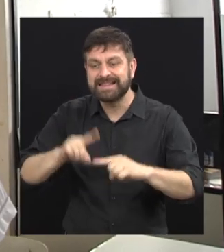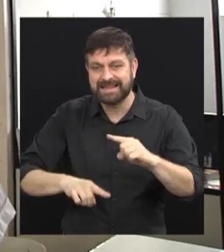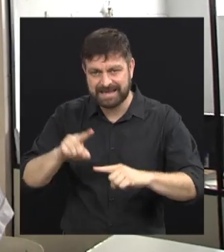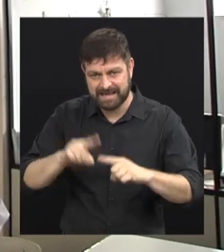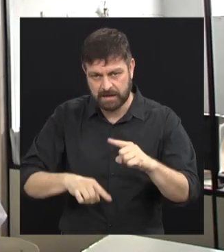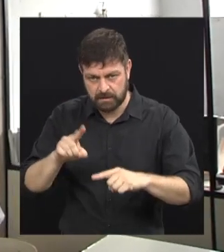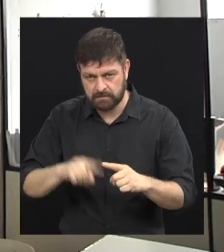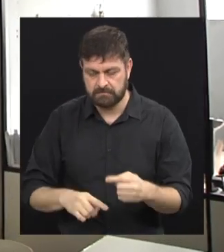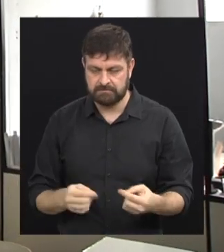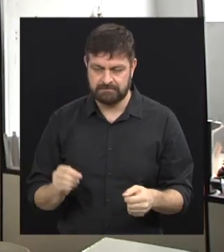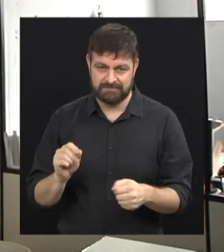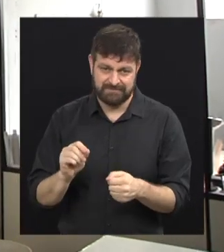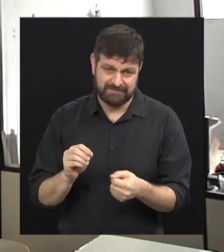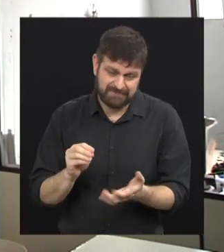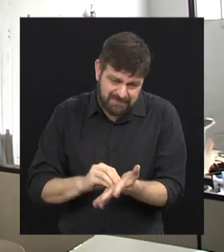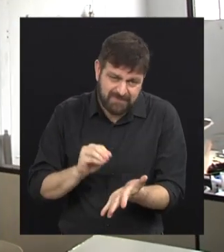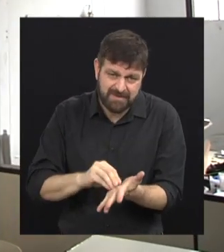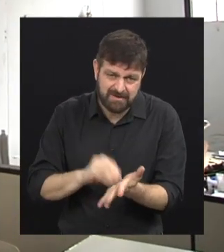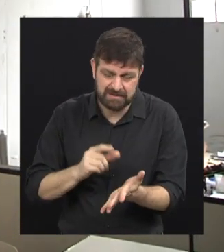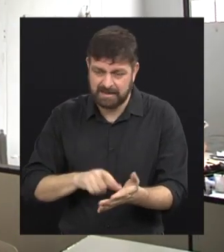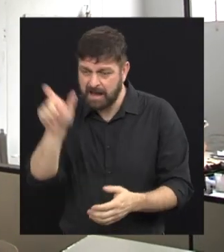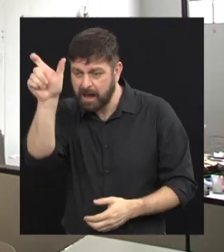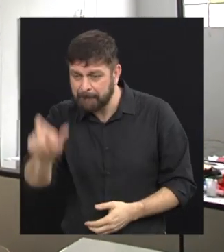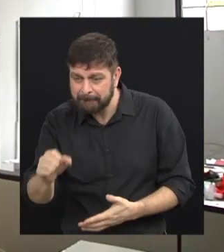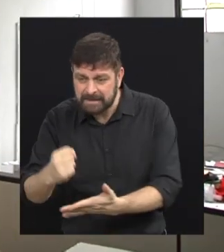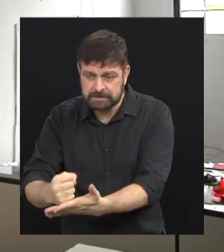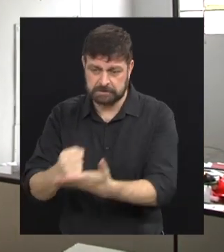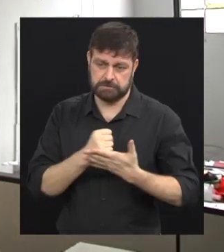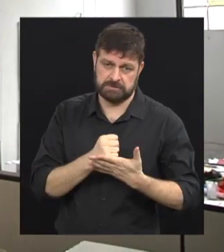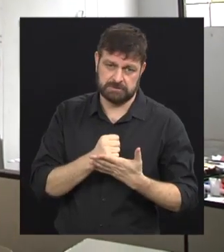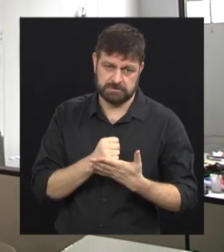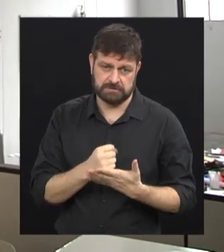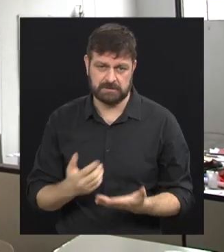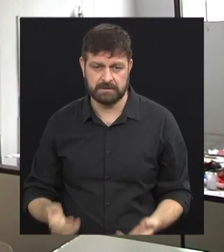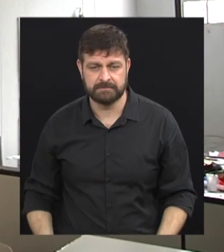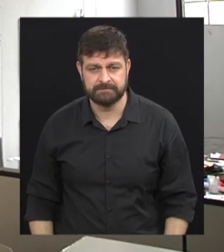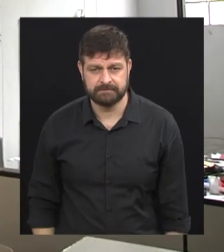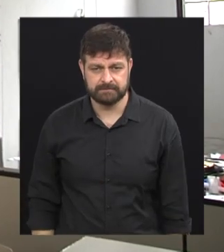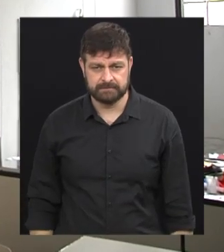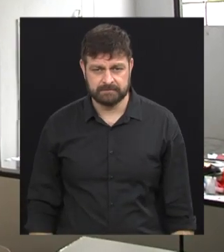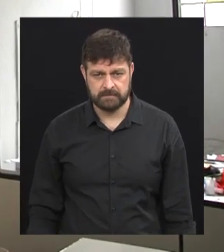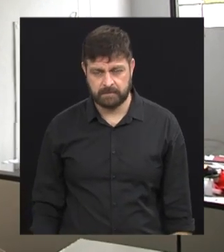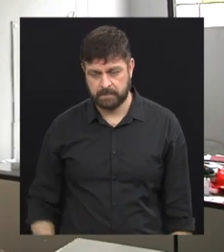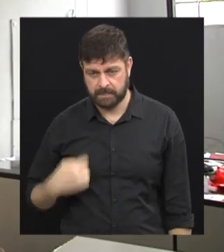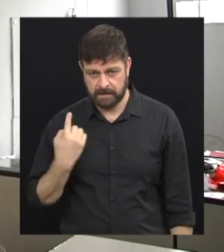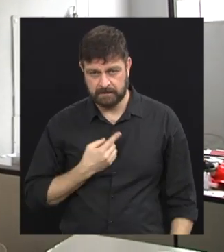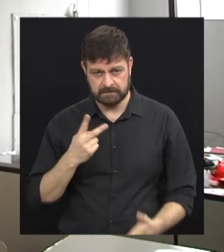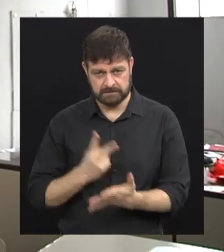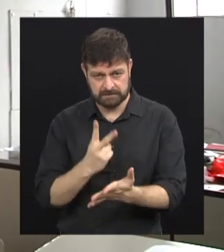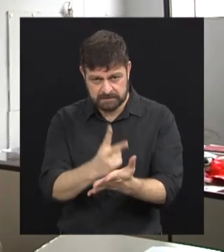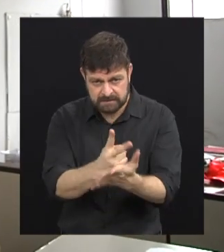vezes de uma colaboração de um terceiro, alguém de fora, mas a gente sempre tenta